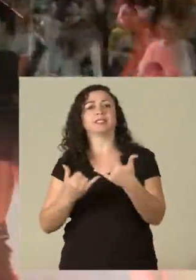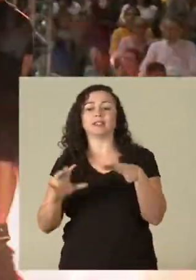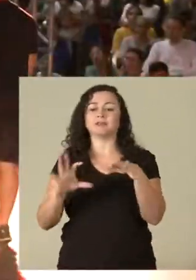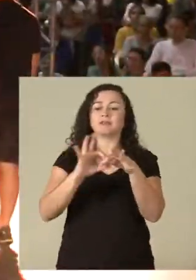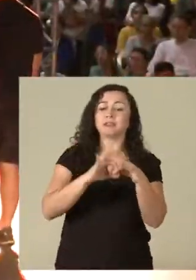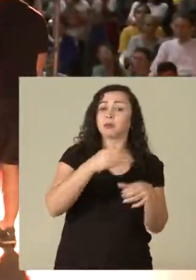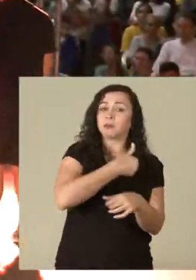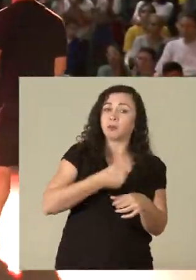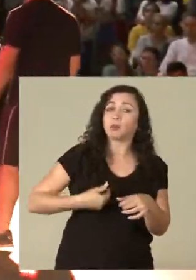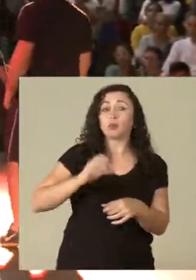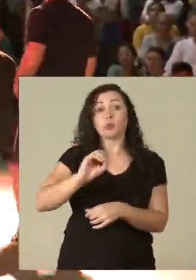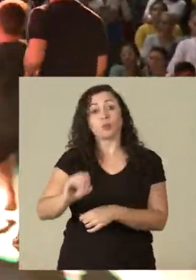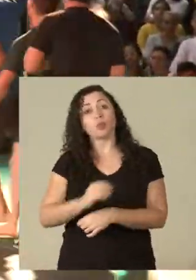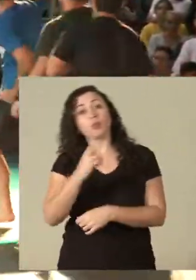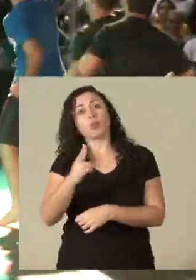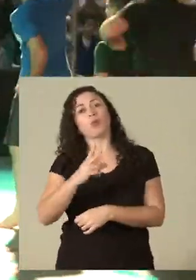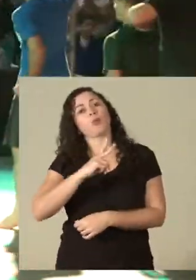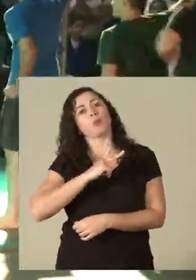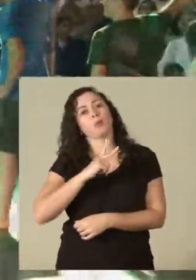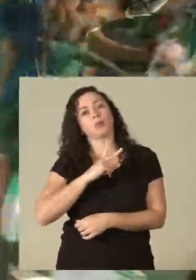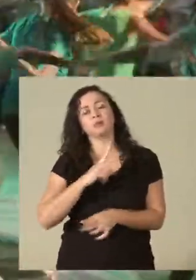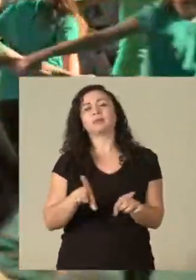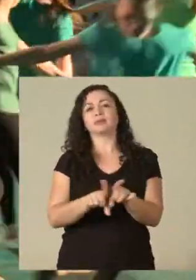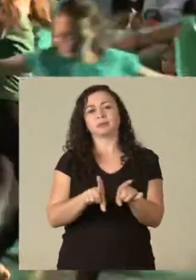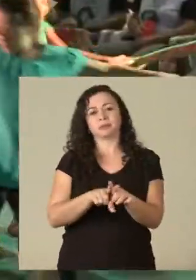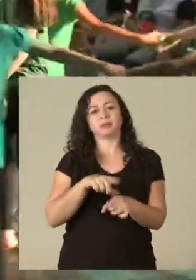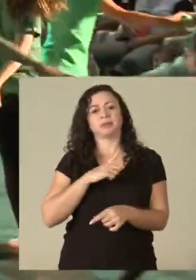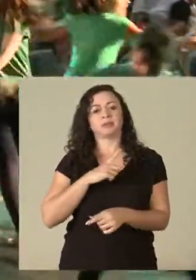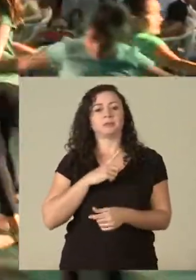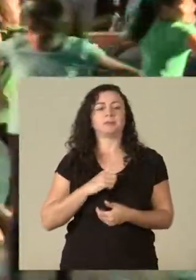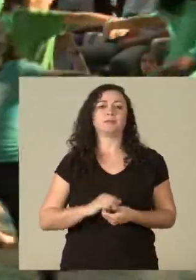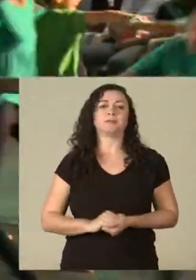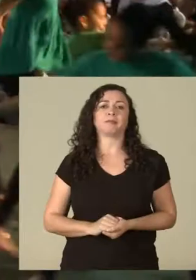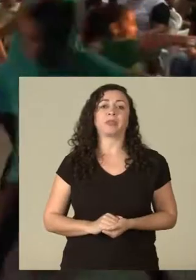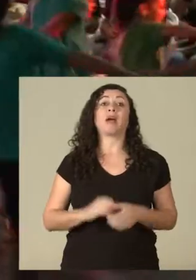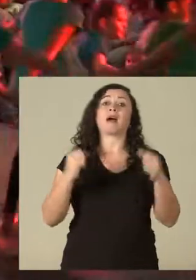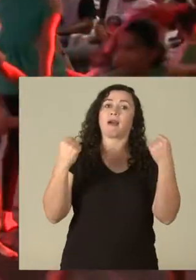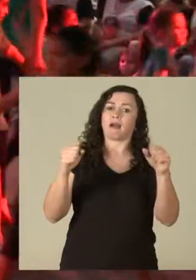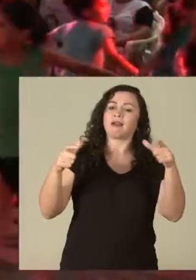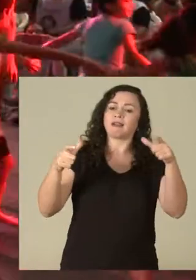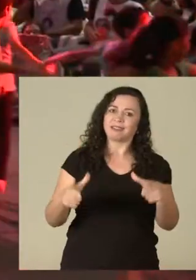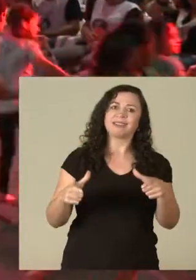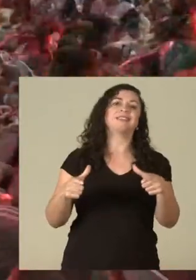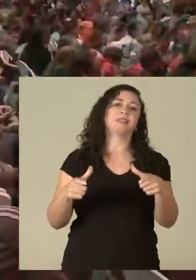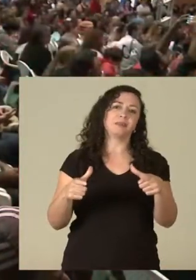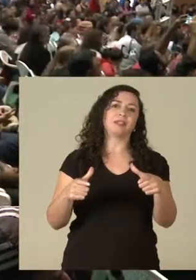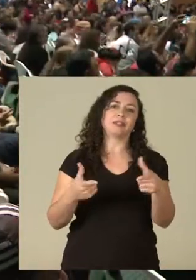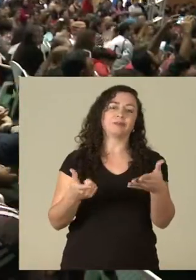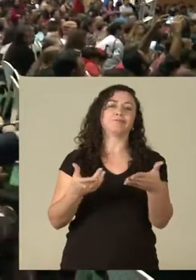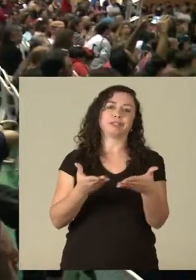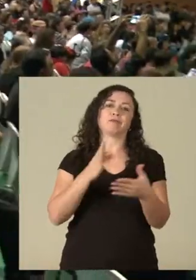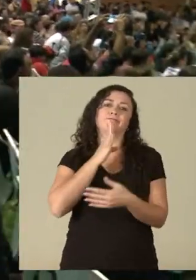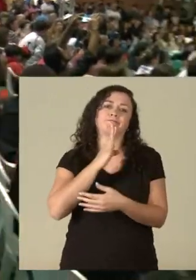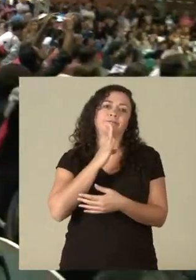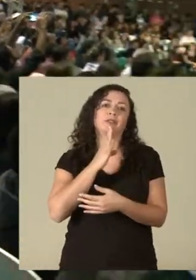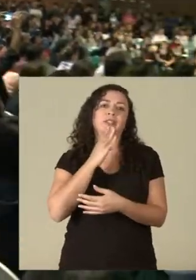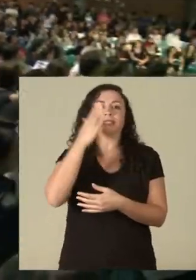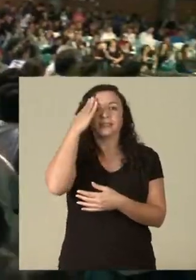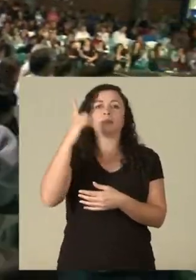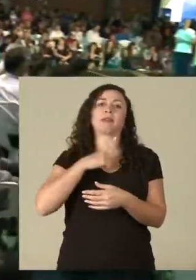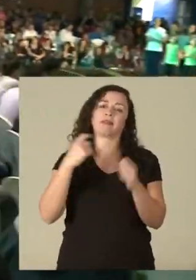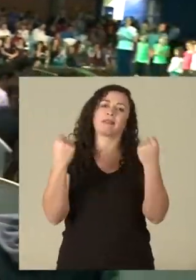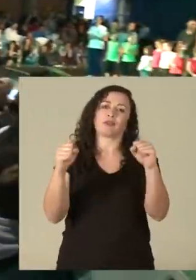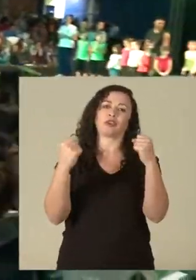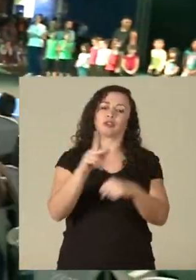ligados ao setor privado, as próprias academias de ginástica, que são espaços bastante conhecidos, que têm